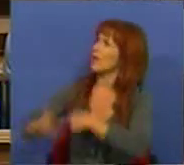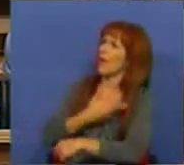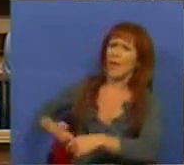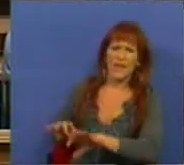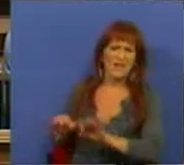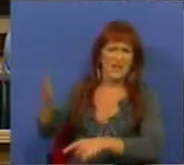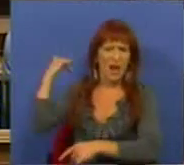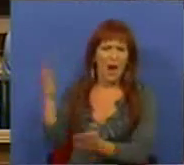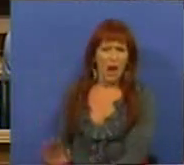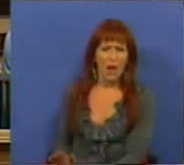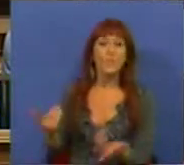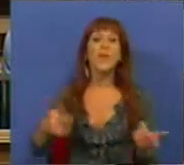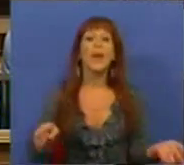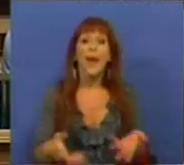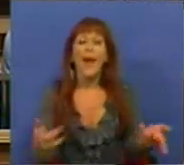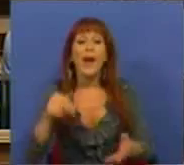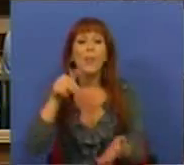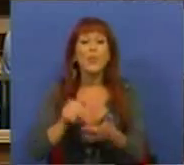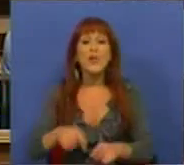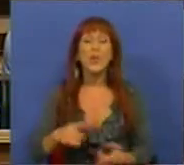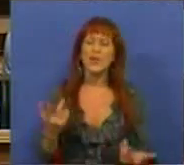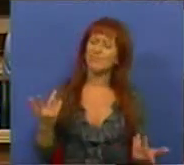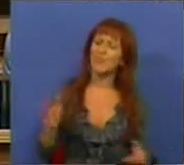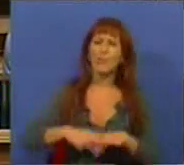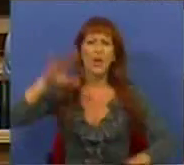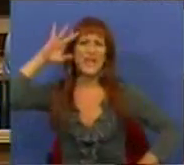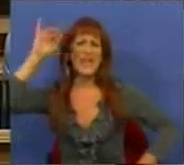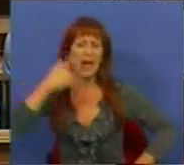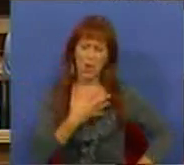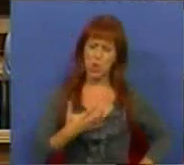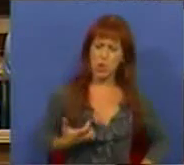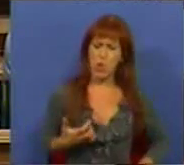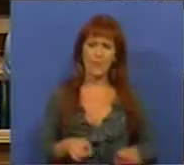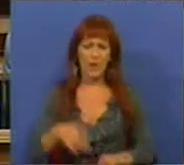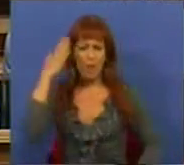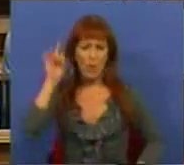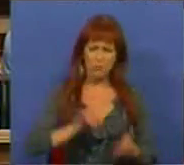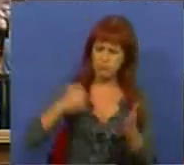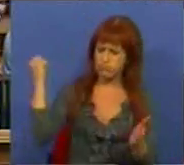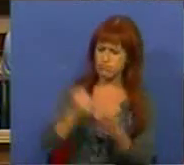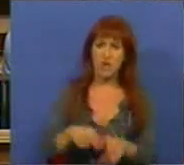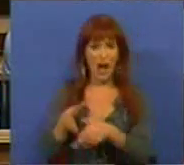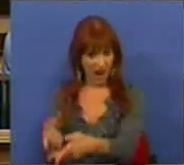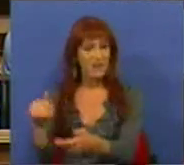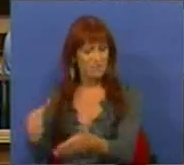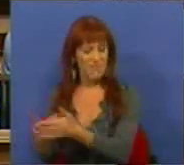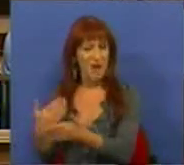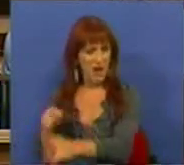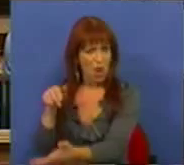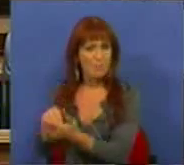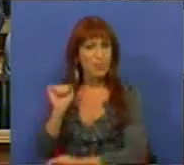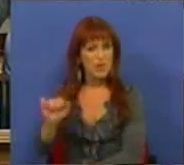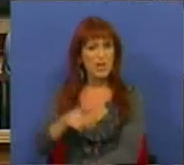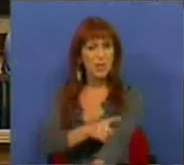isso, como se sabe. E, portanto, essa posição radica numa ideia conservadora, numa moral vinculada. É daí que vem essa